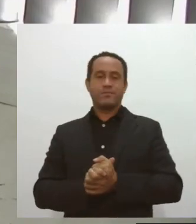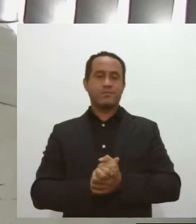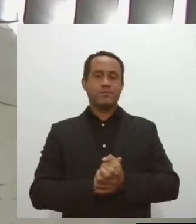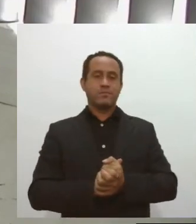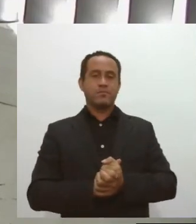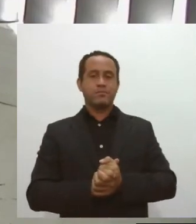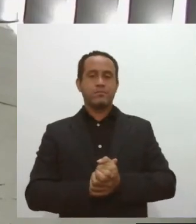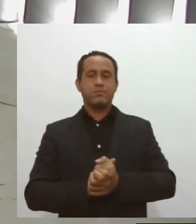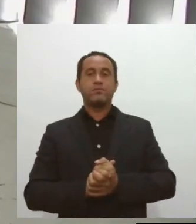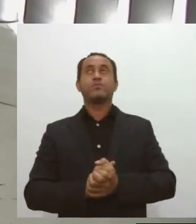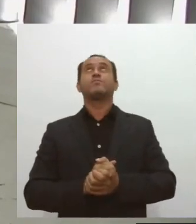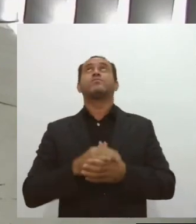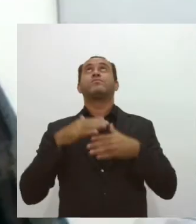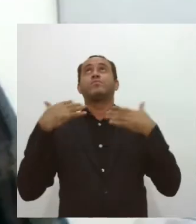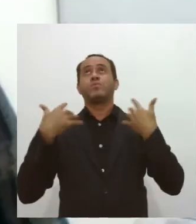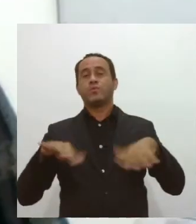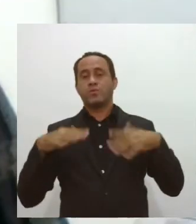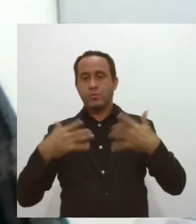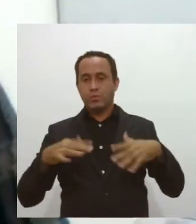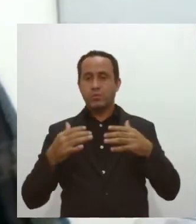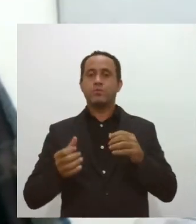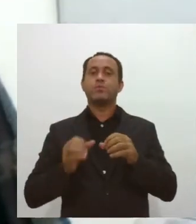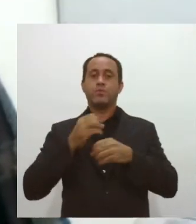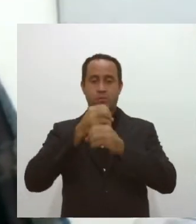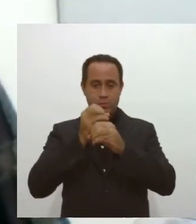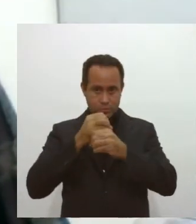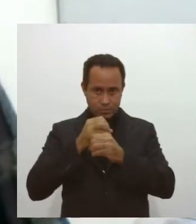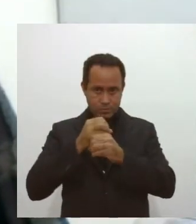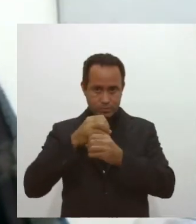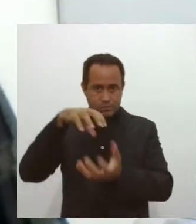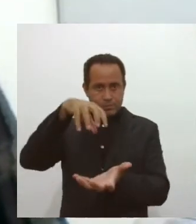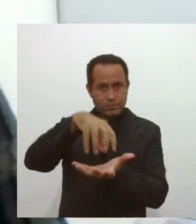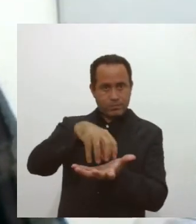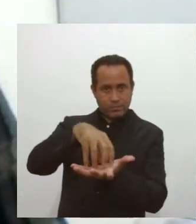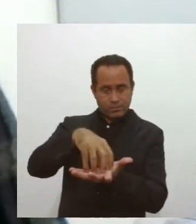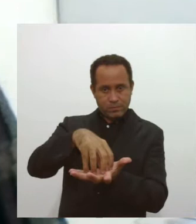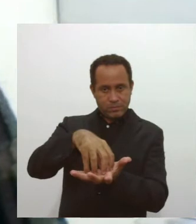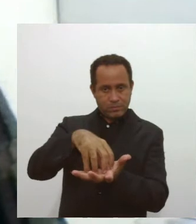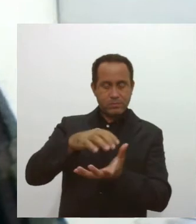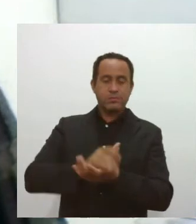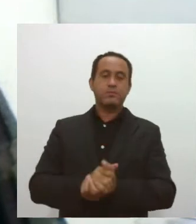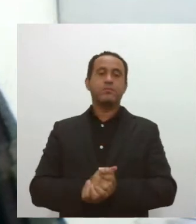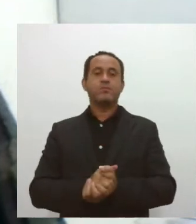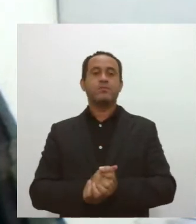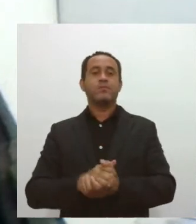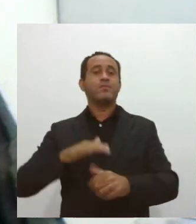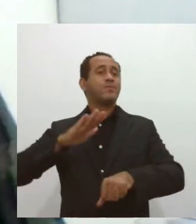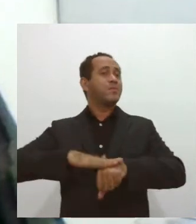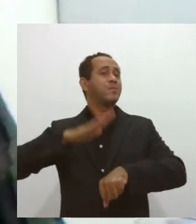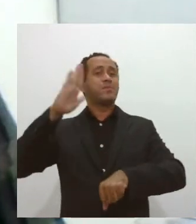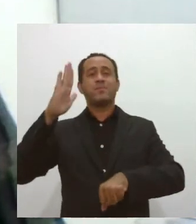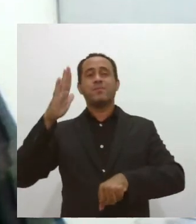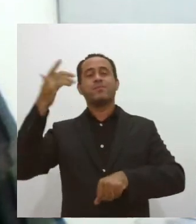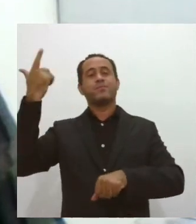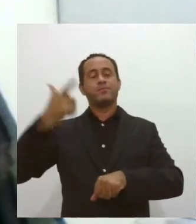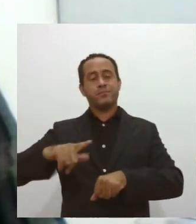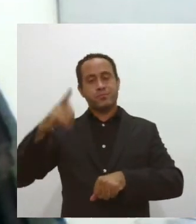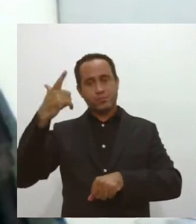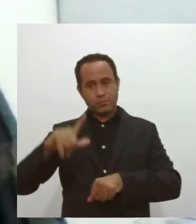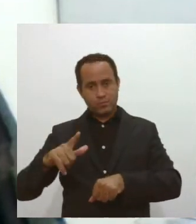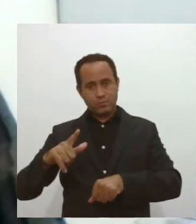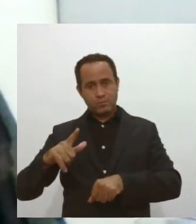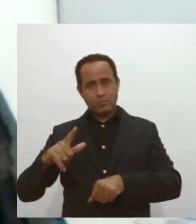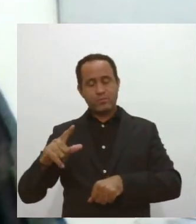Nossa, o Laboratório Central tem passado, mais uma vez, por um